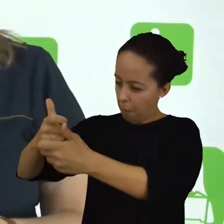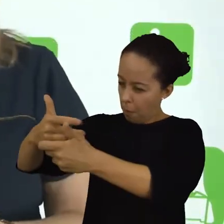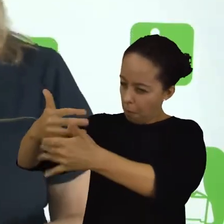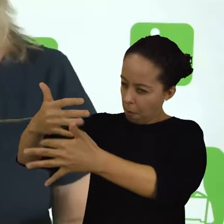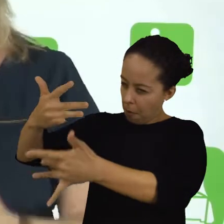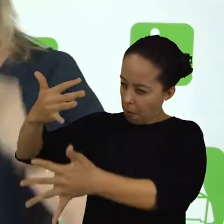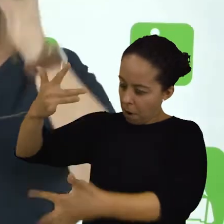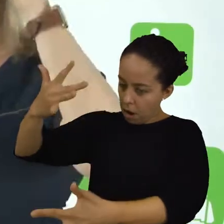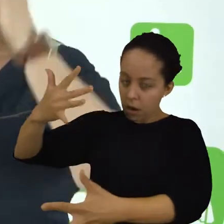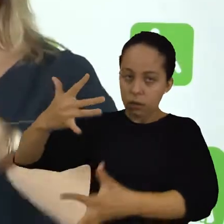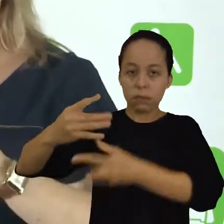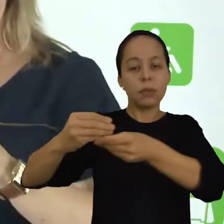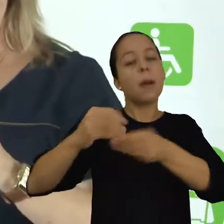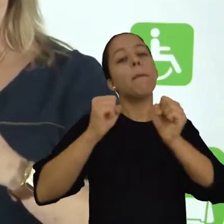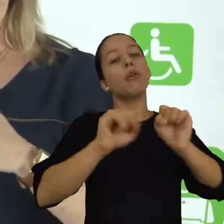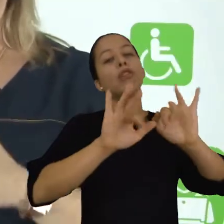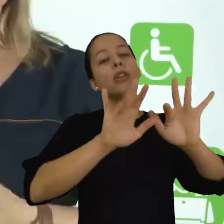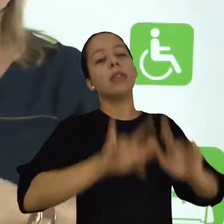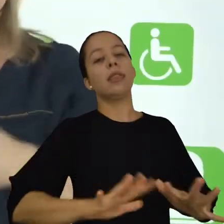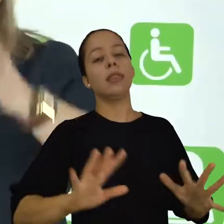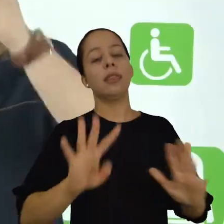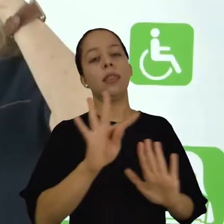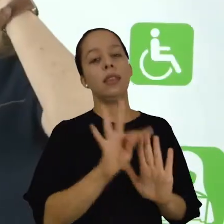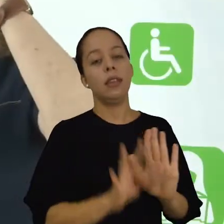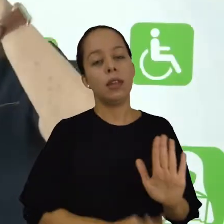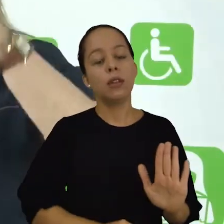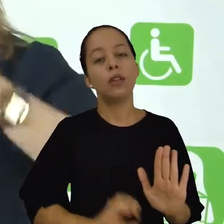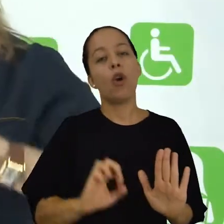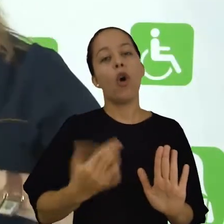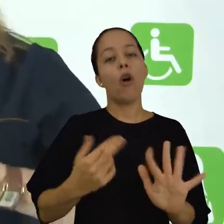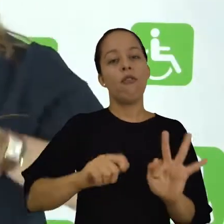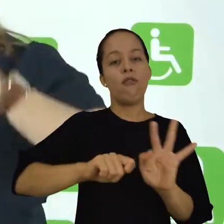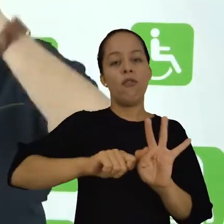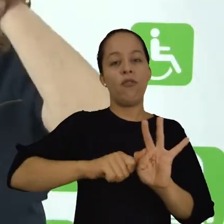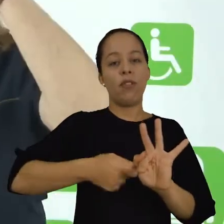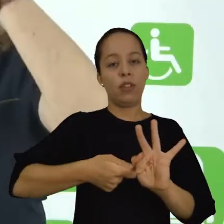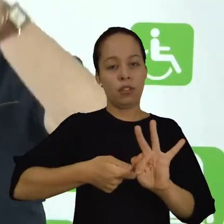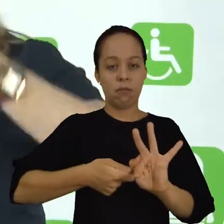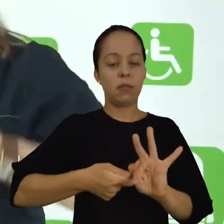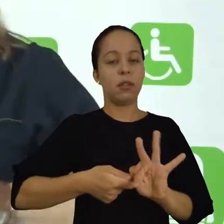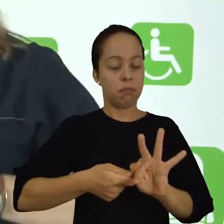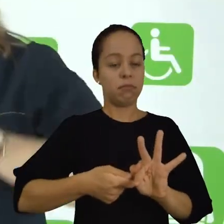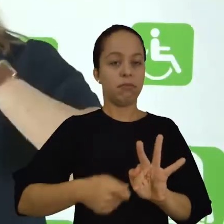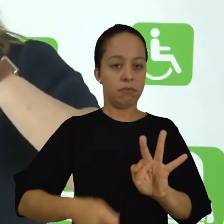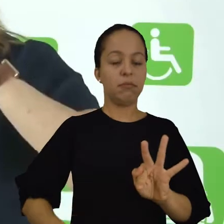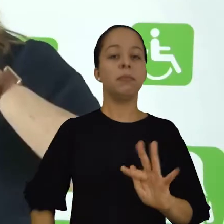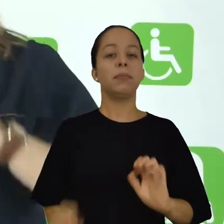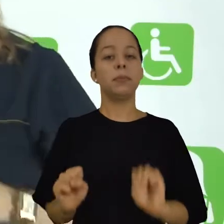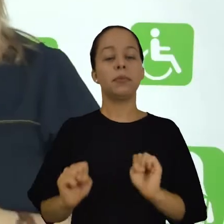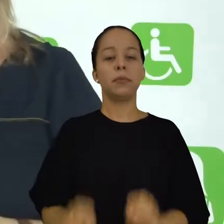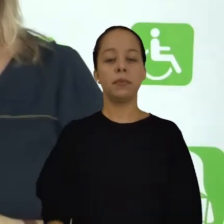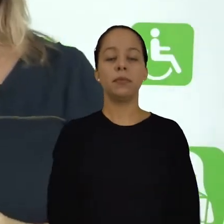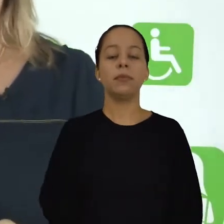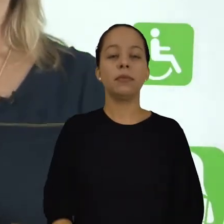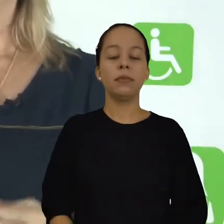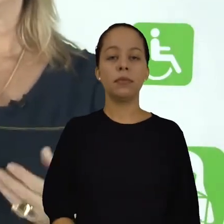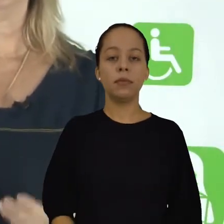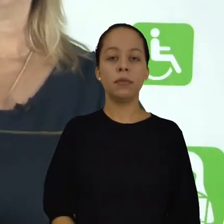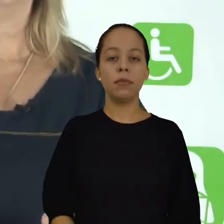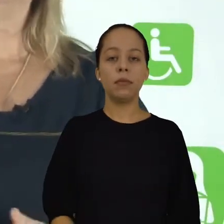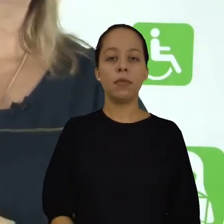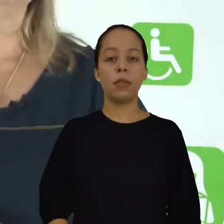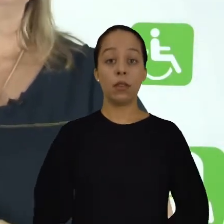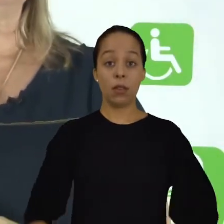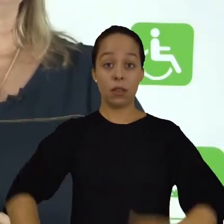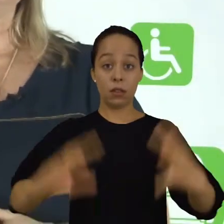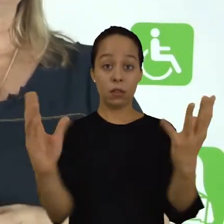Essa síntese pode ser feita textual ou na forma de um fichamento de um sumário. Então, fazer